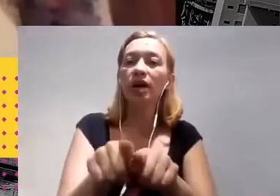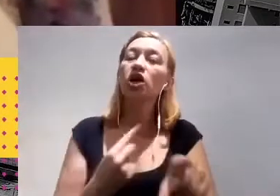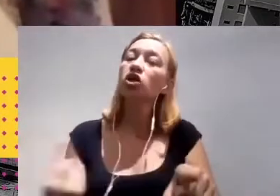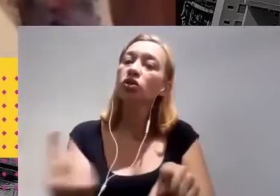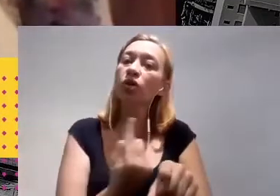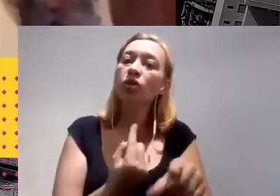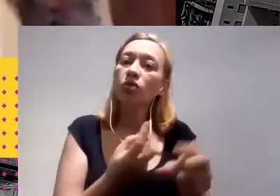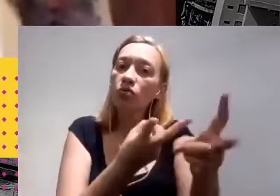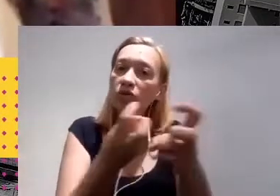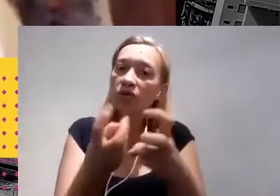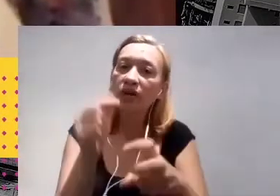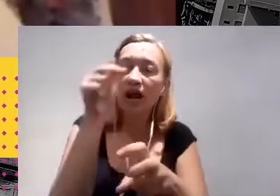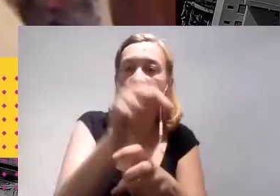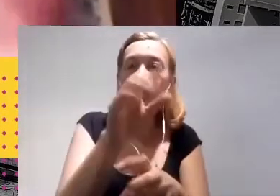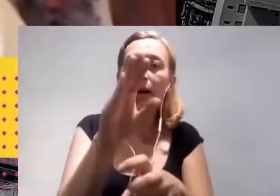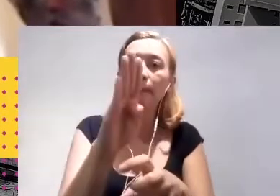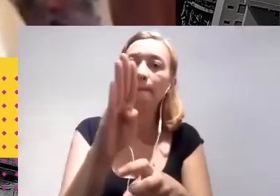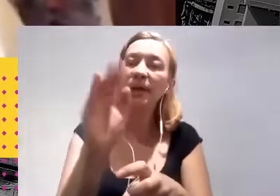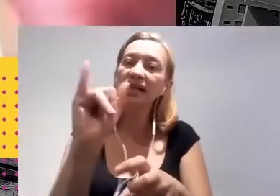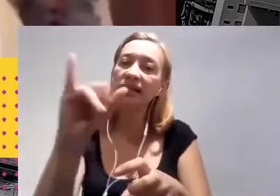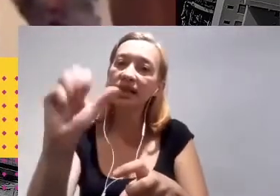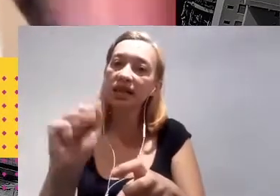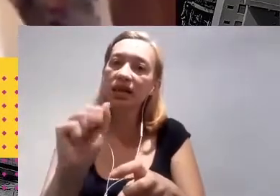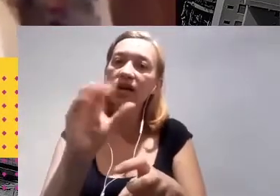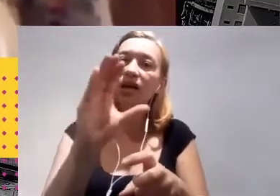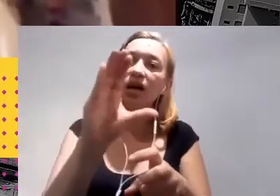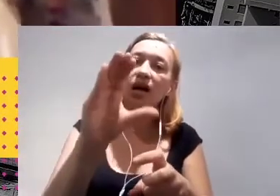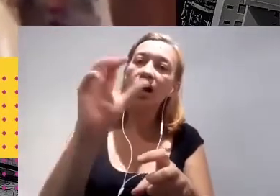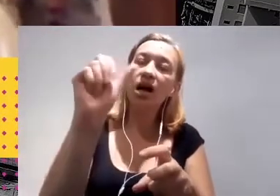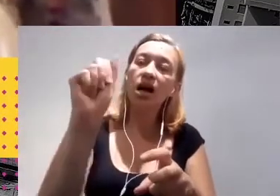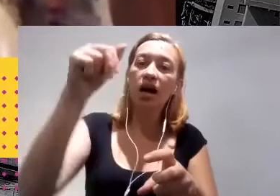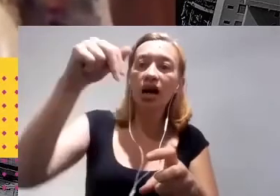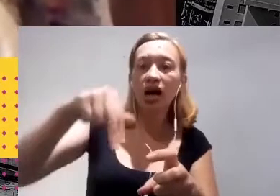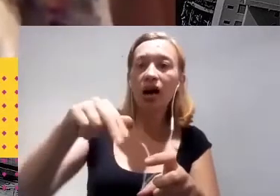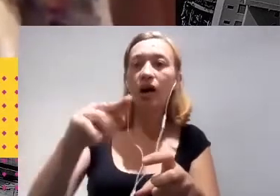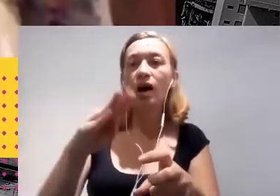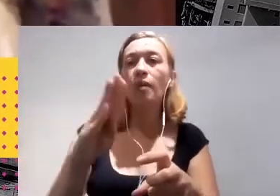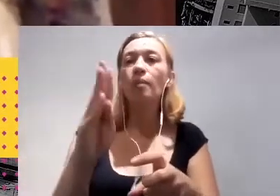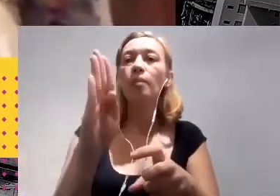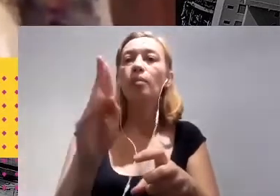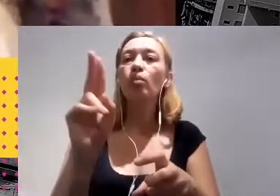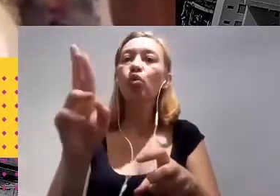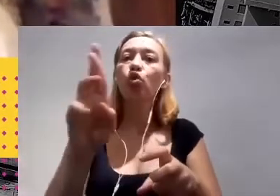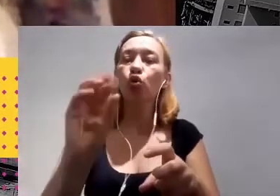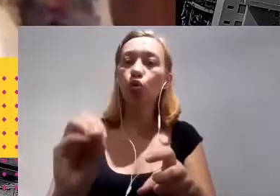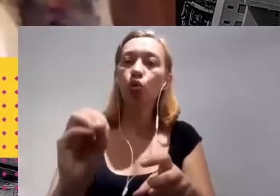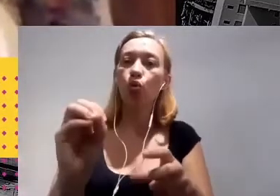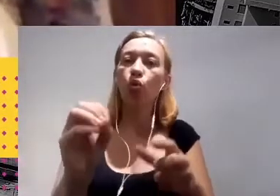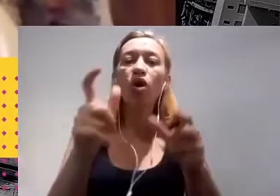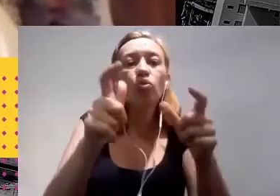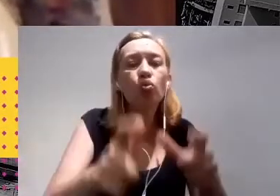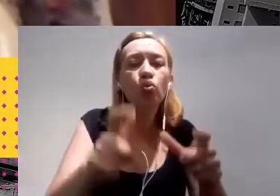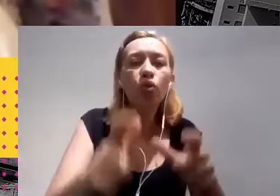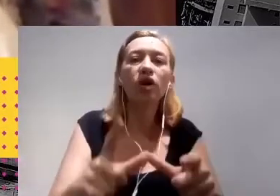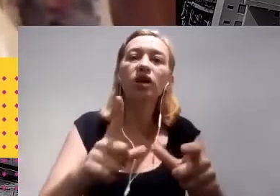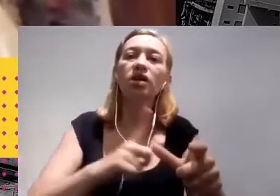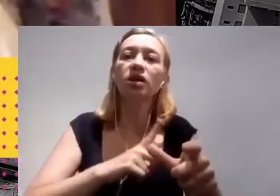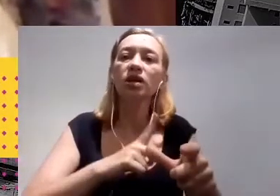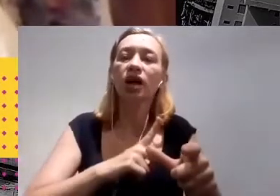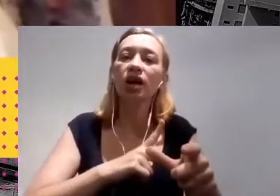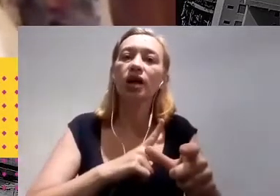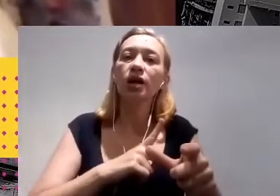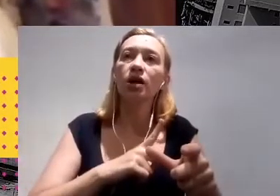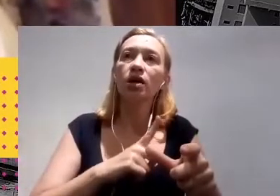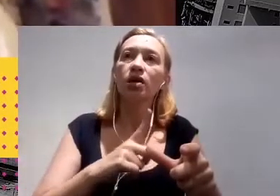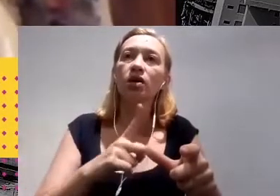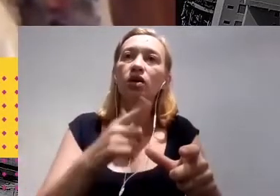na Bacia do Camboriú, é uma área que tem uma população durante o ano de cerca de 200 mil